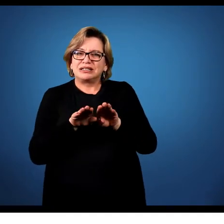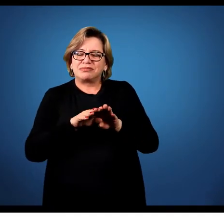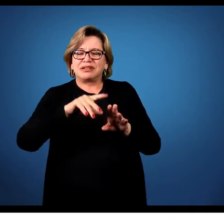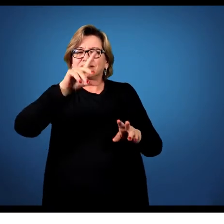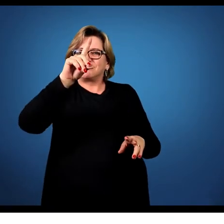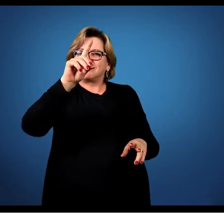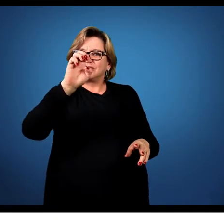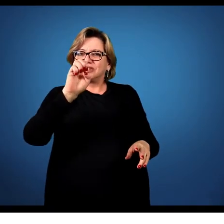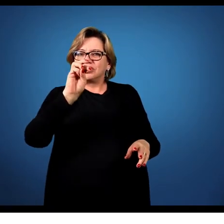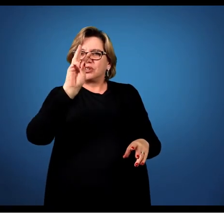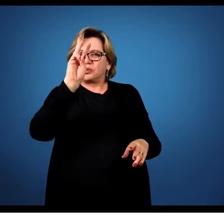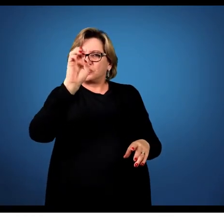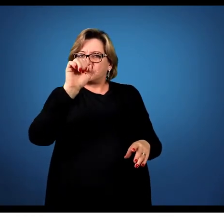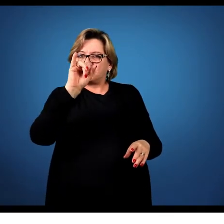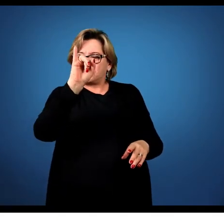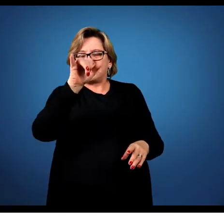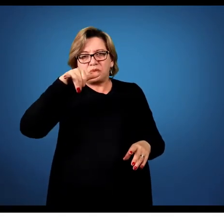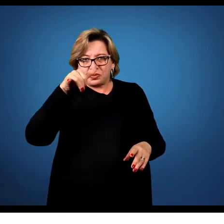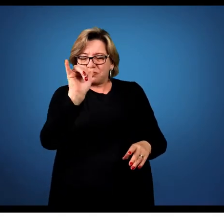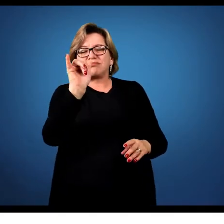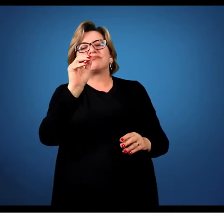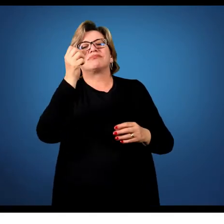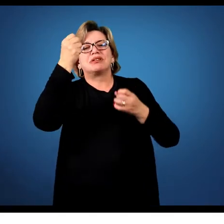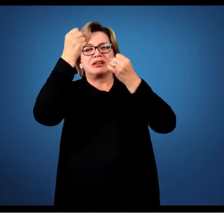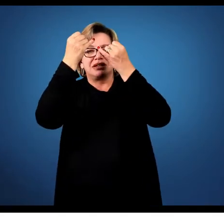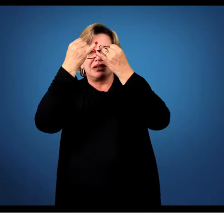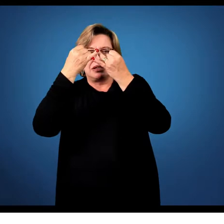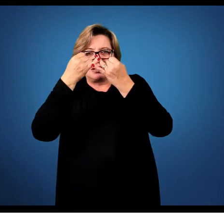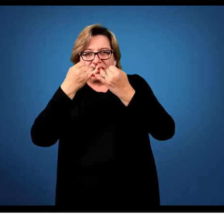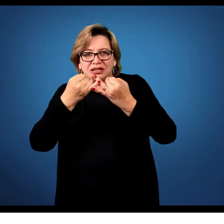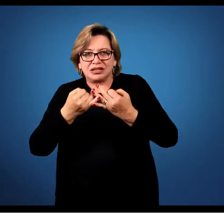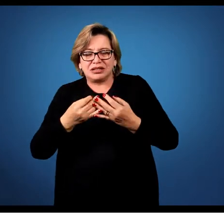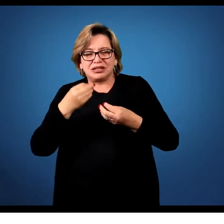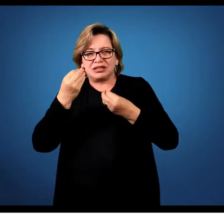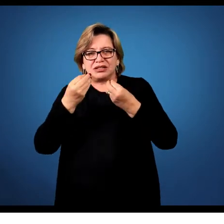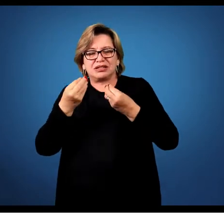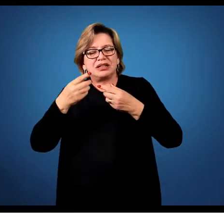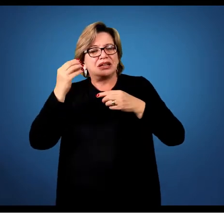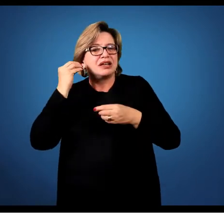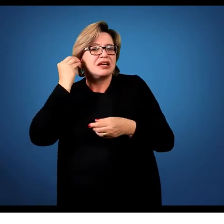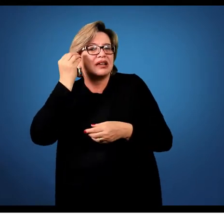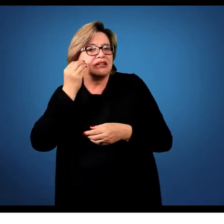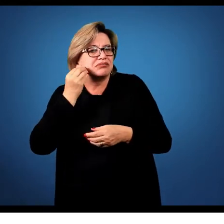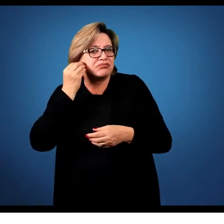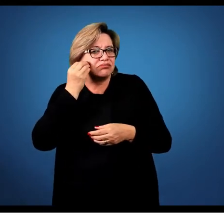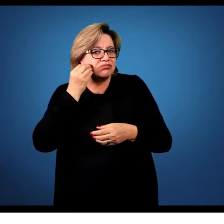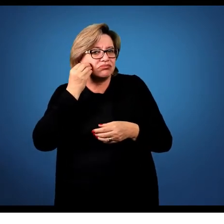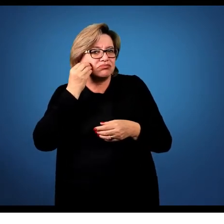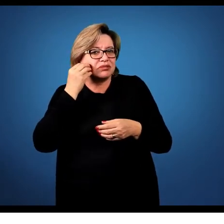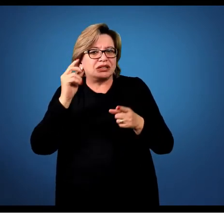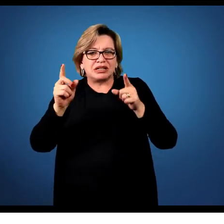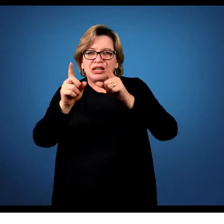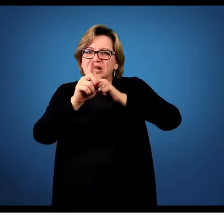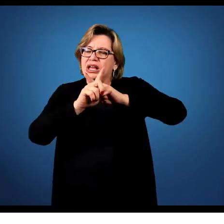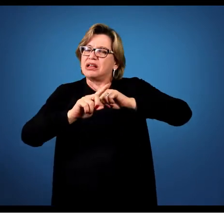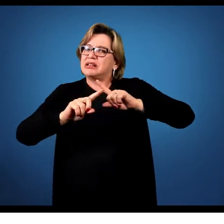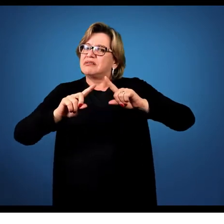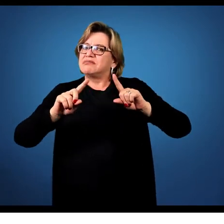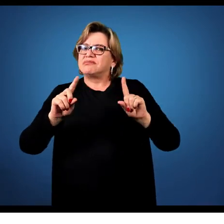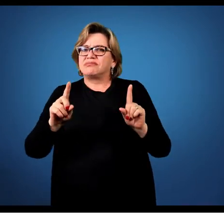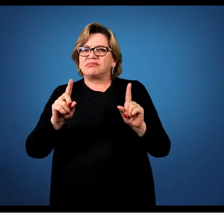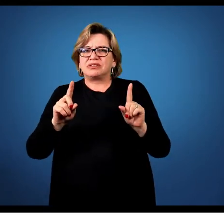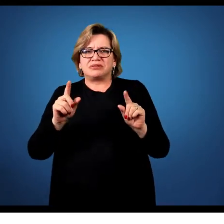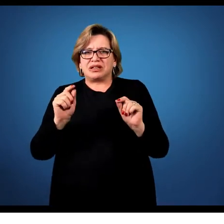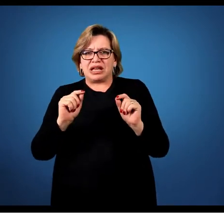é uma outra pessoa que discute a experiência, não é o cara